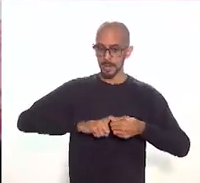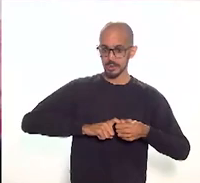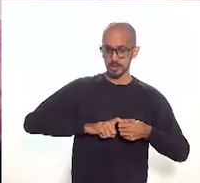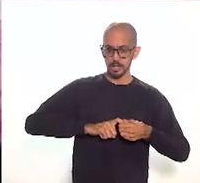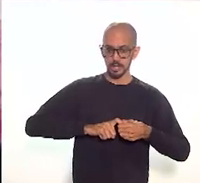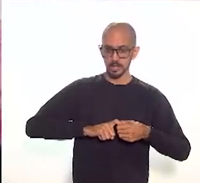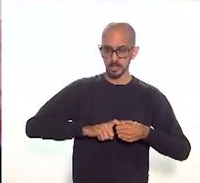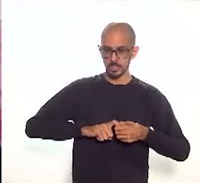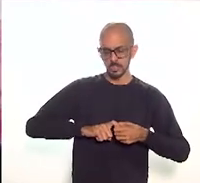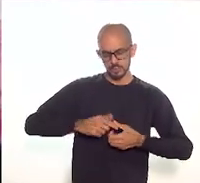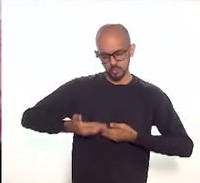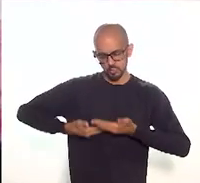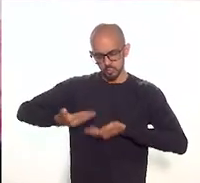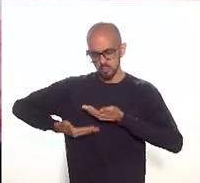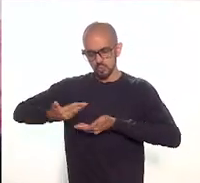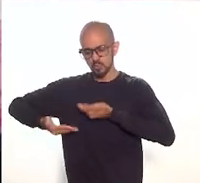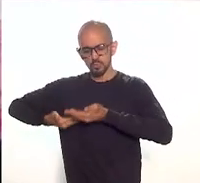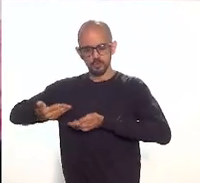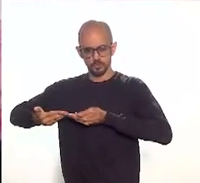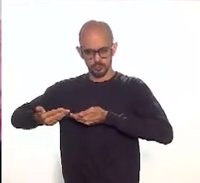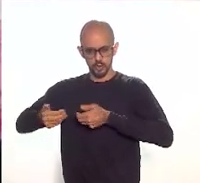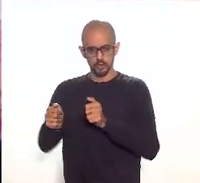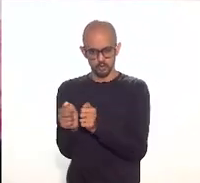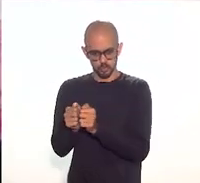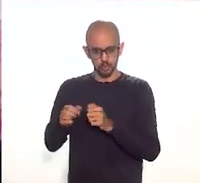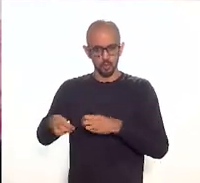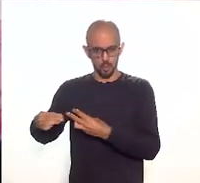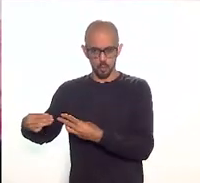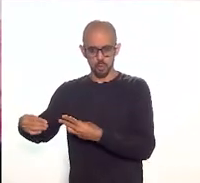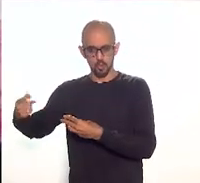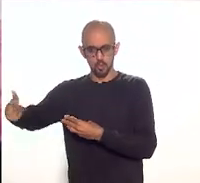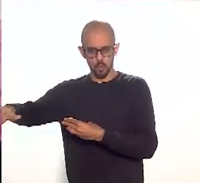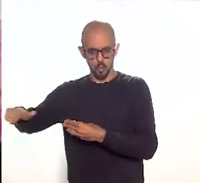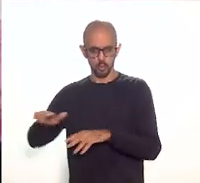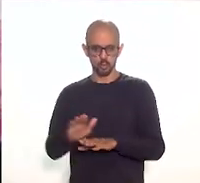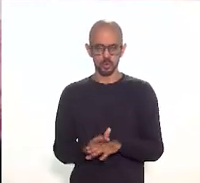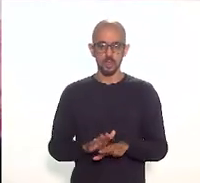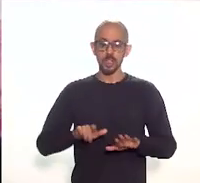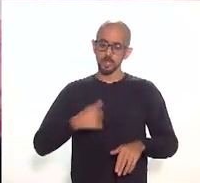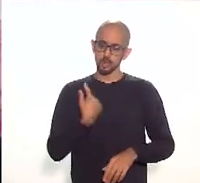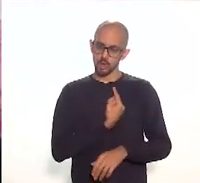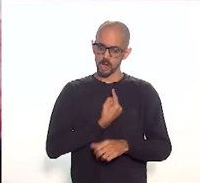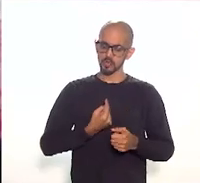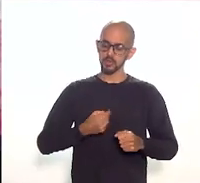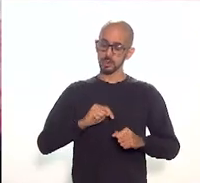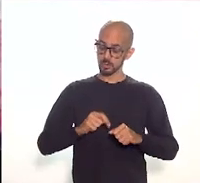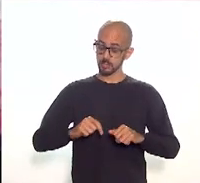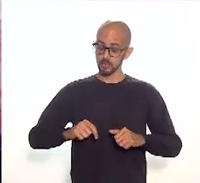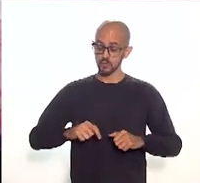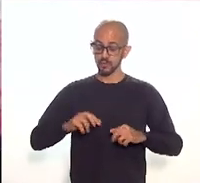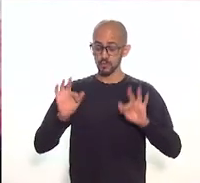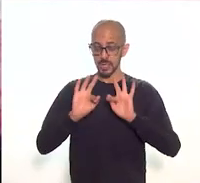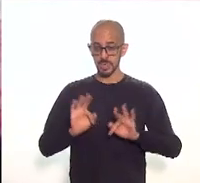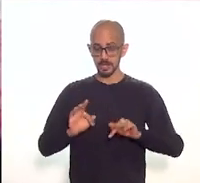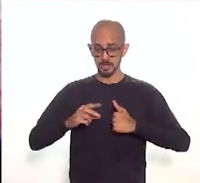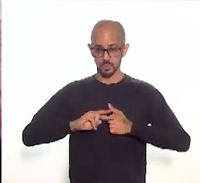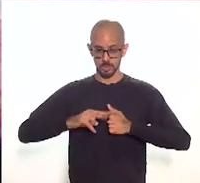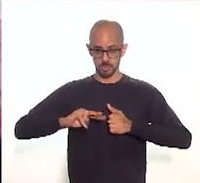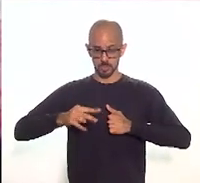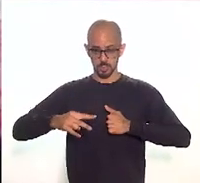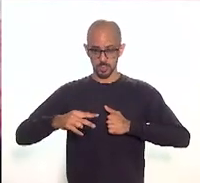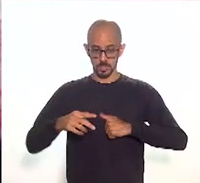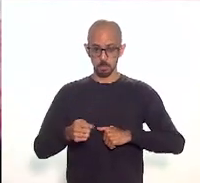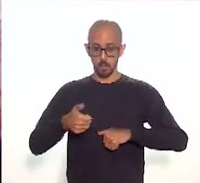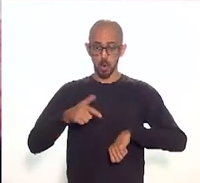solidária de longa data. Até aí, estamos informados e contentes com os resultados alcançados em pouco tempo pelo